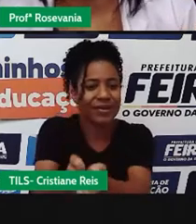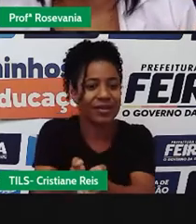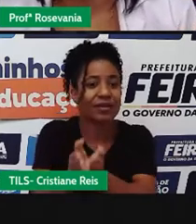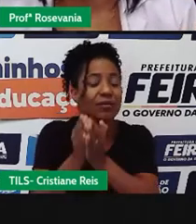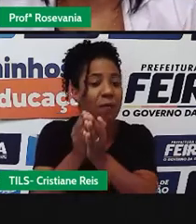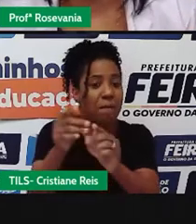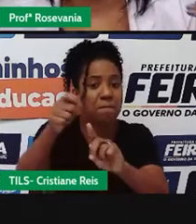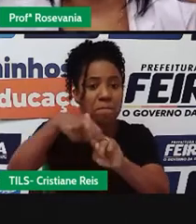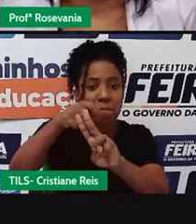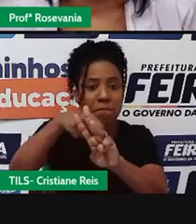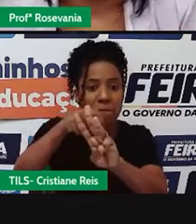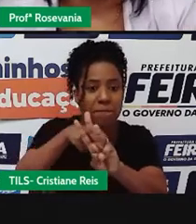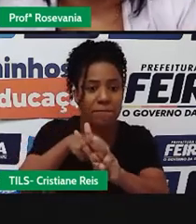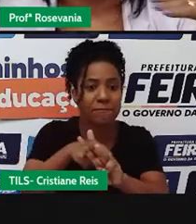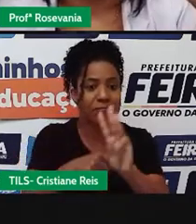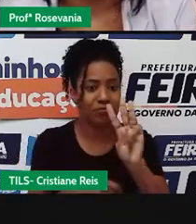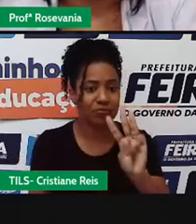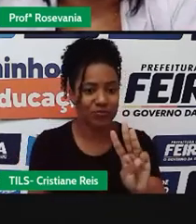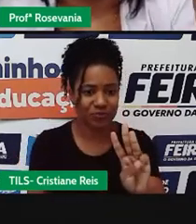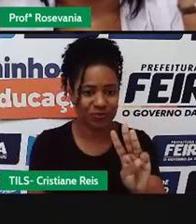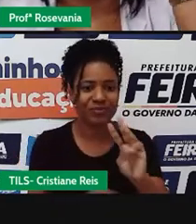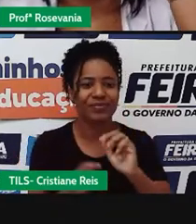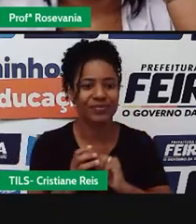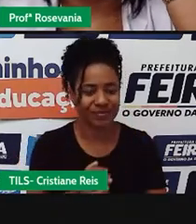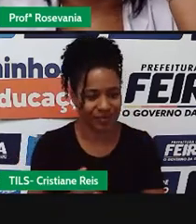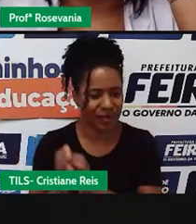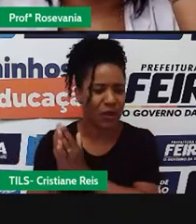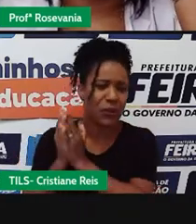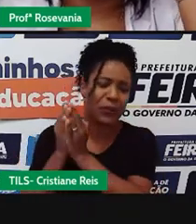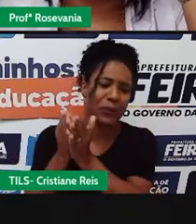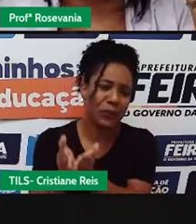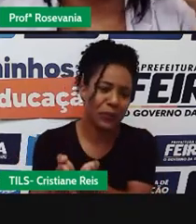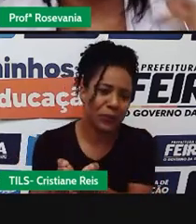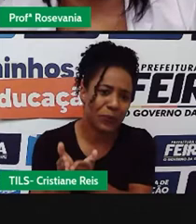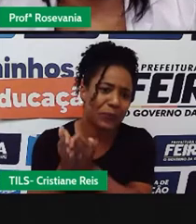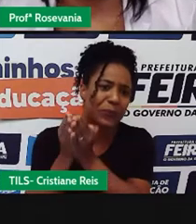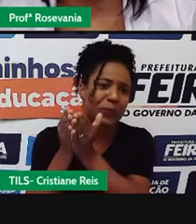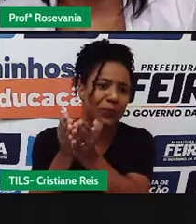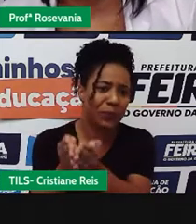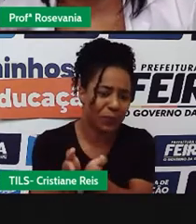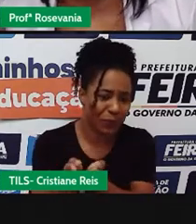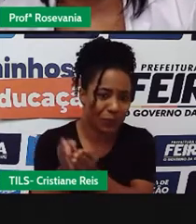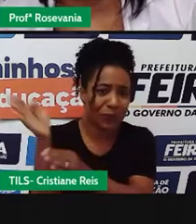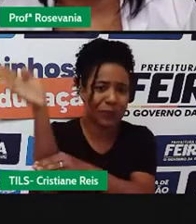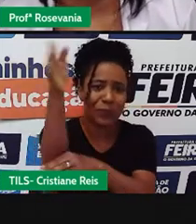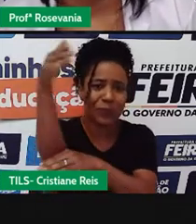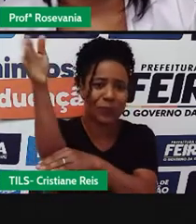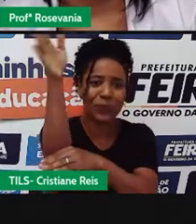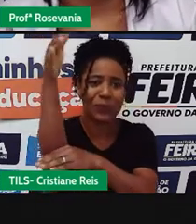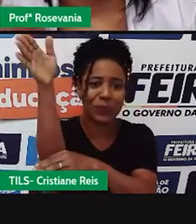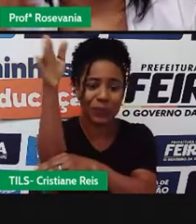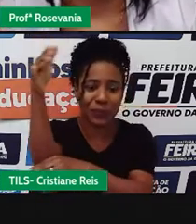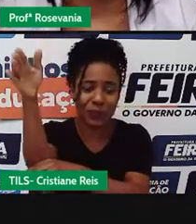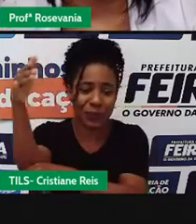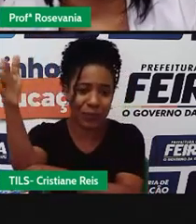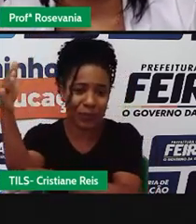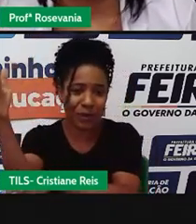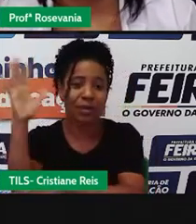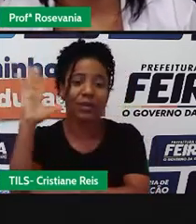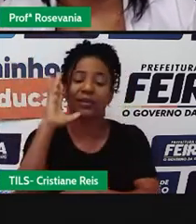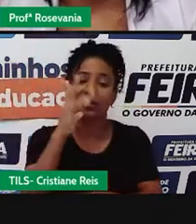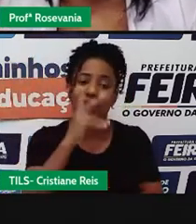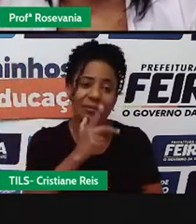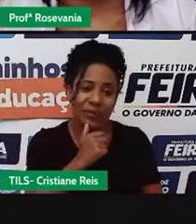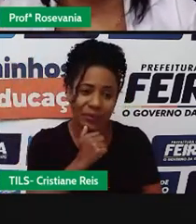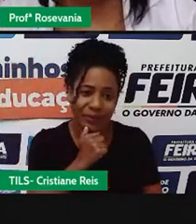meses, né, vindo lá de Nau, vindo de Caradelo, pra poder chegar aqui, então, de qualquer forma, hoje a gente sabe que atravessa, né, os